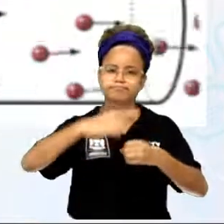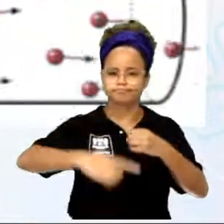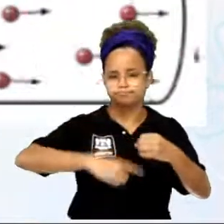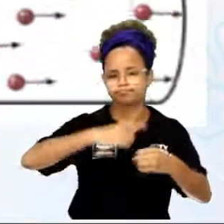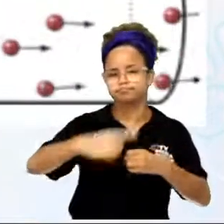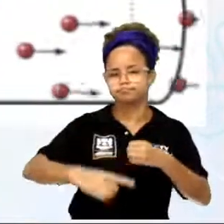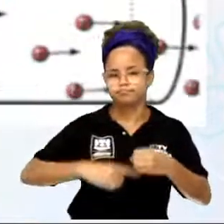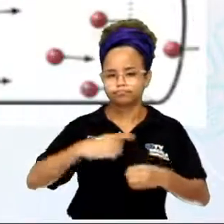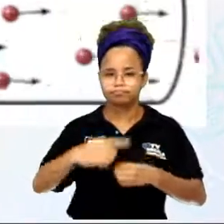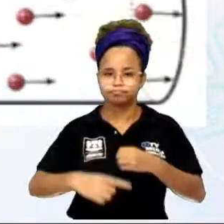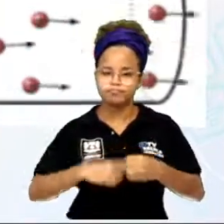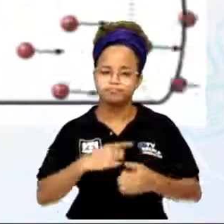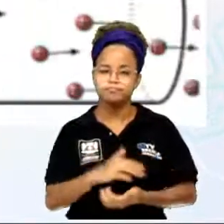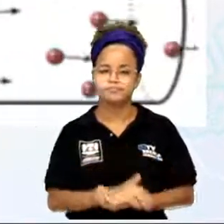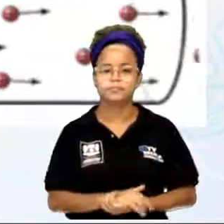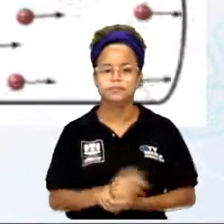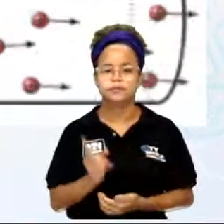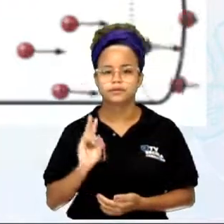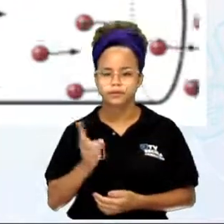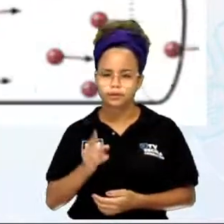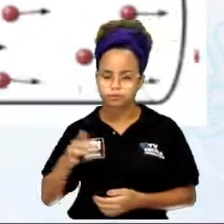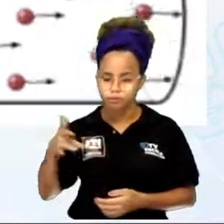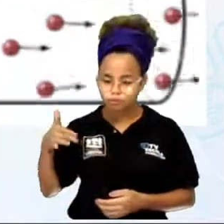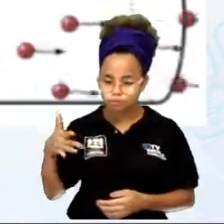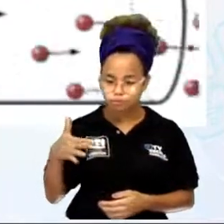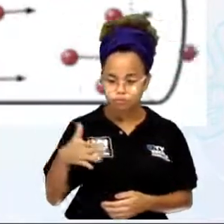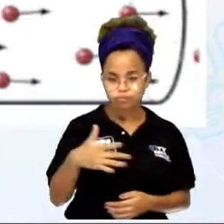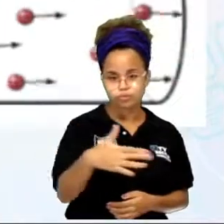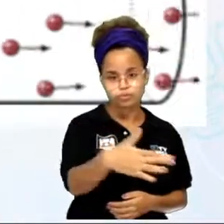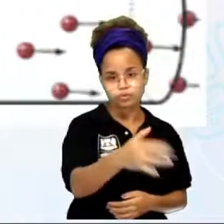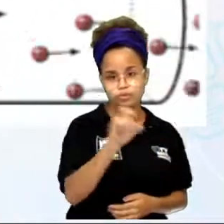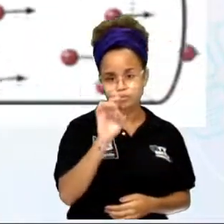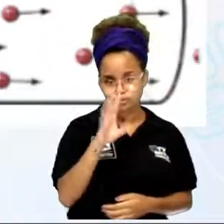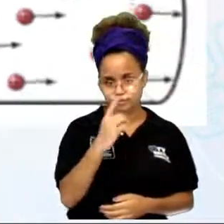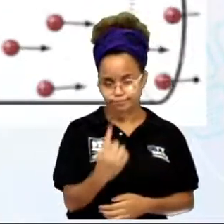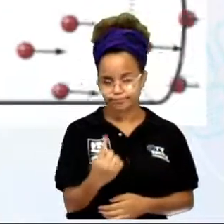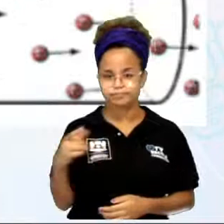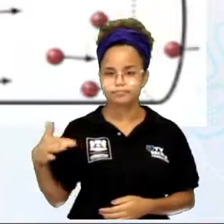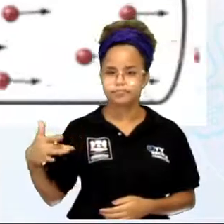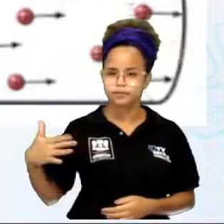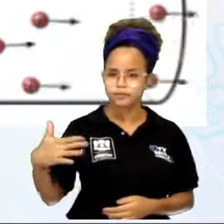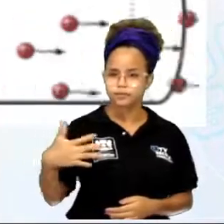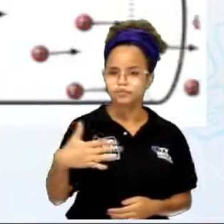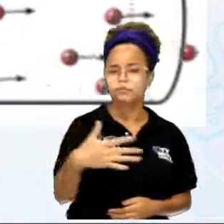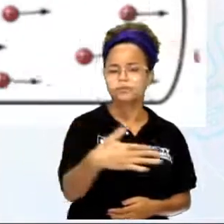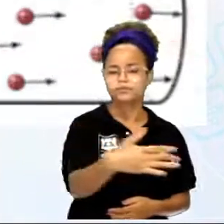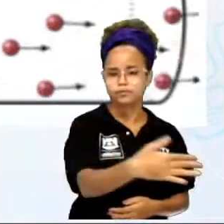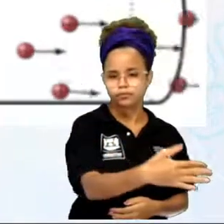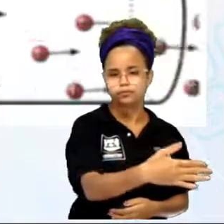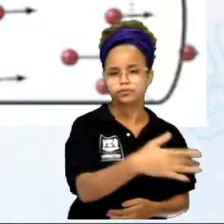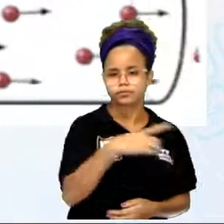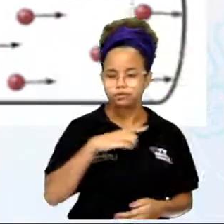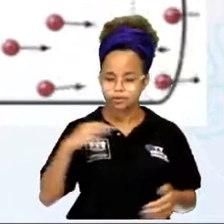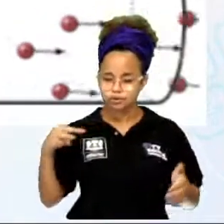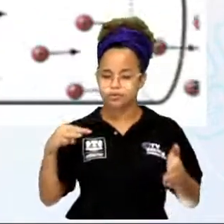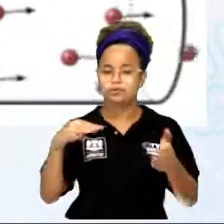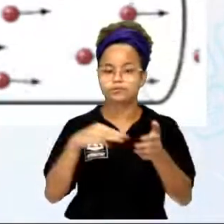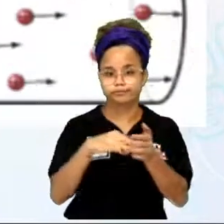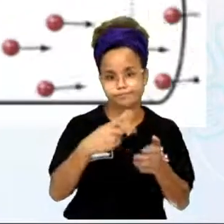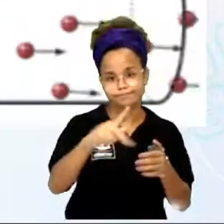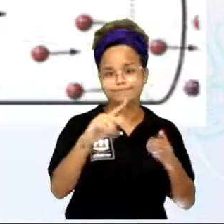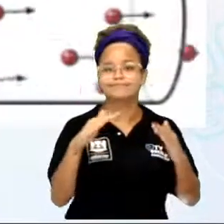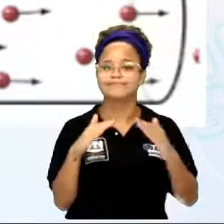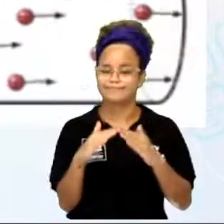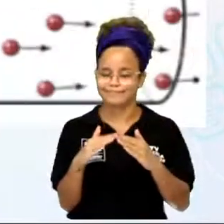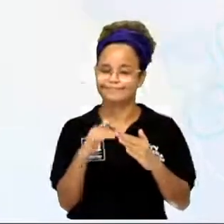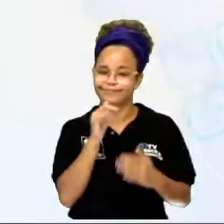movimentam. Eles sempre vão aí no único sentido, certo? Para alimentar a tomada da sua casa,